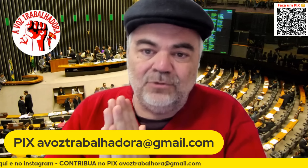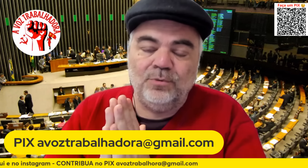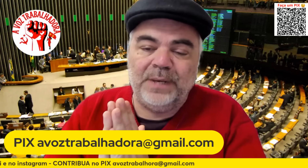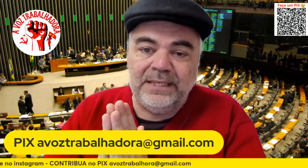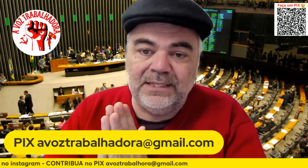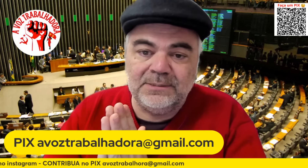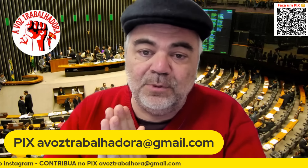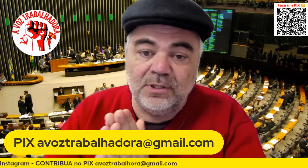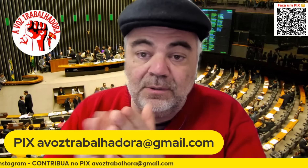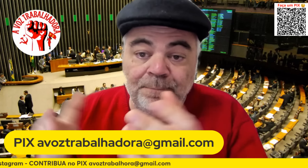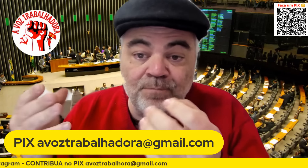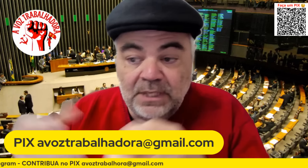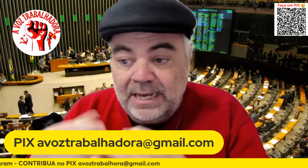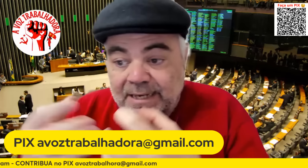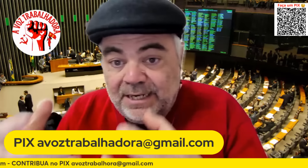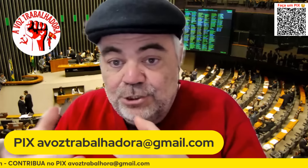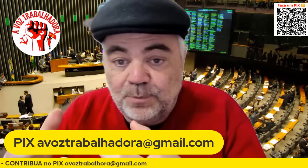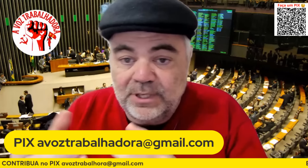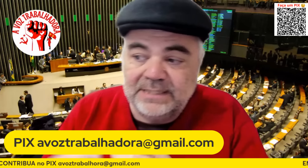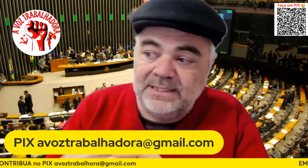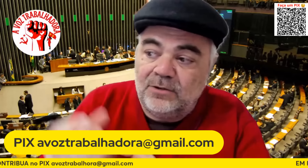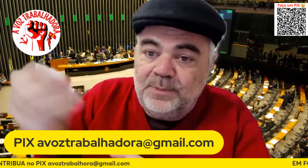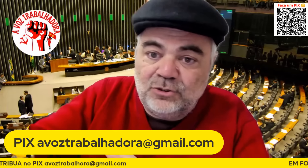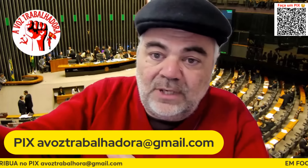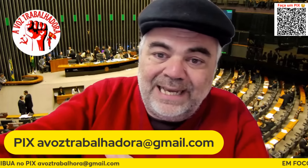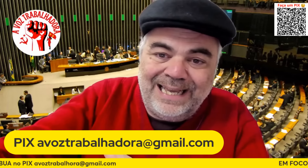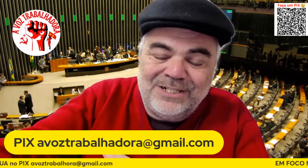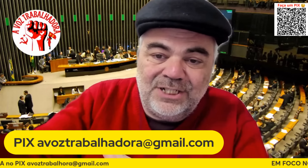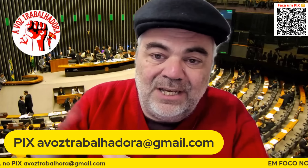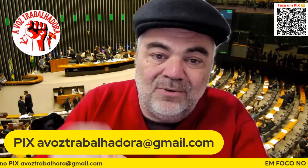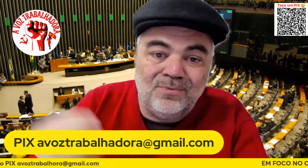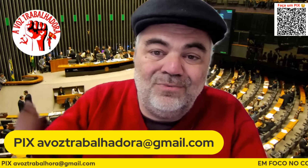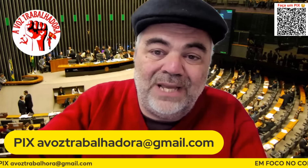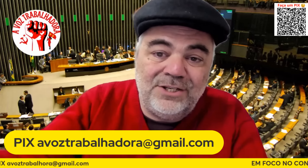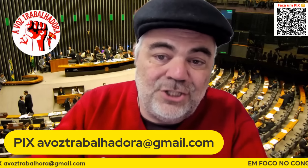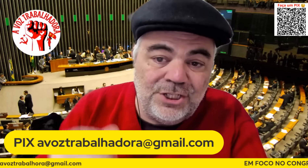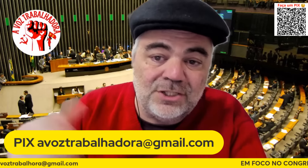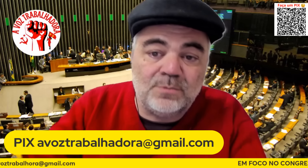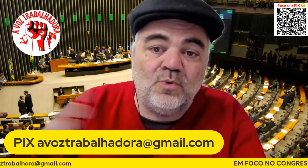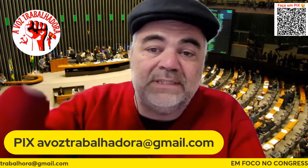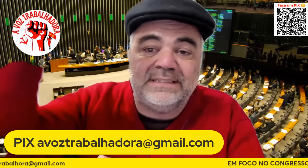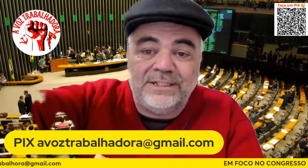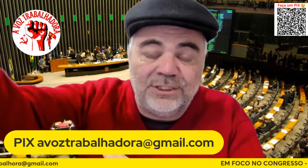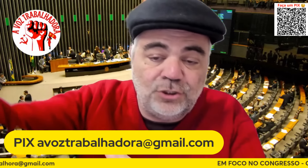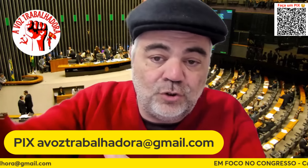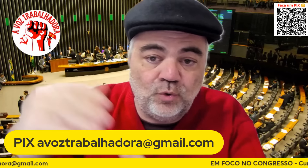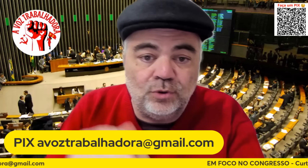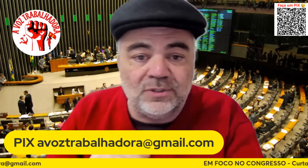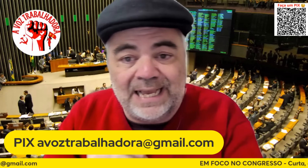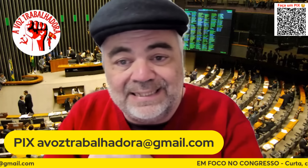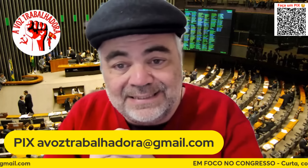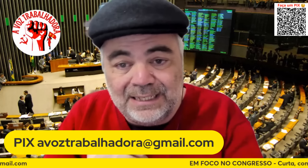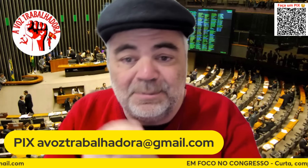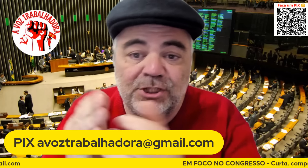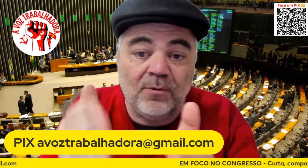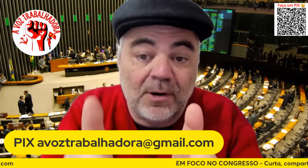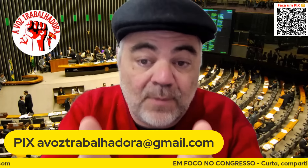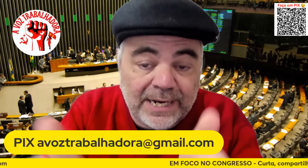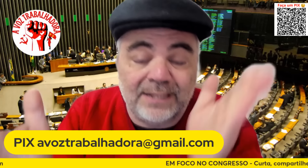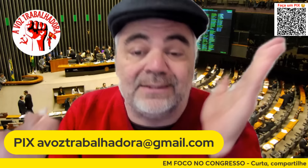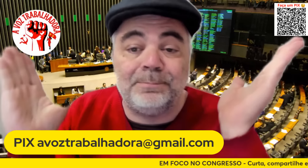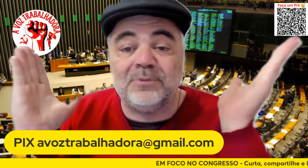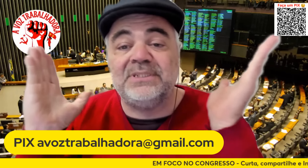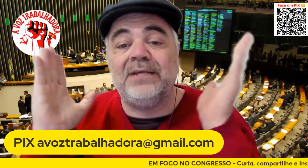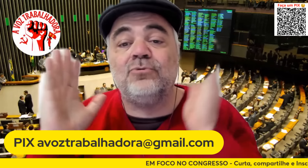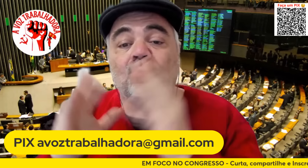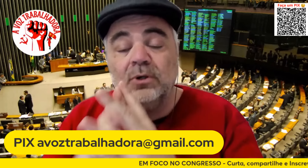desindustrialização do país, porque a grande burguesia começou a ganhar dinheiro com o rentismo, com as taxas de juros lá em cima, chegou a